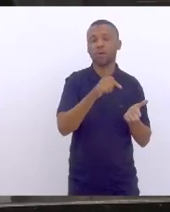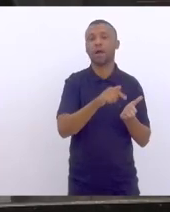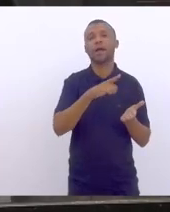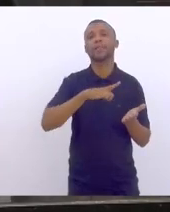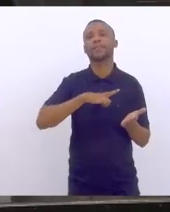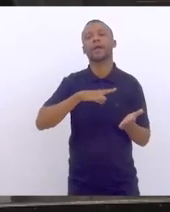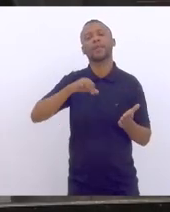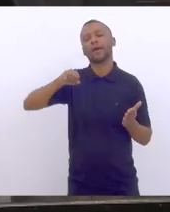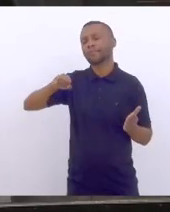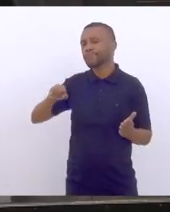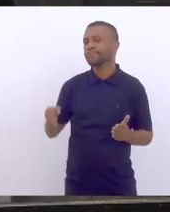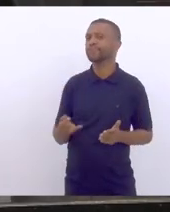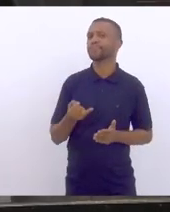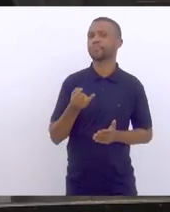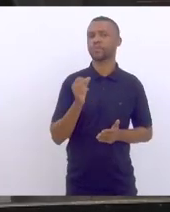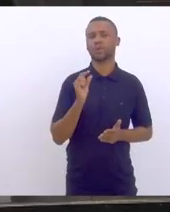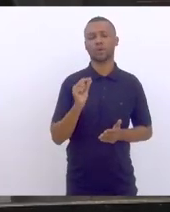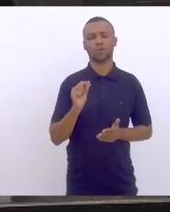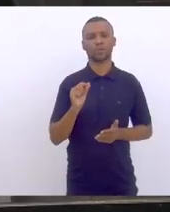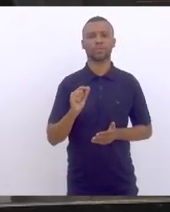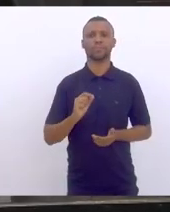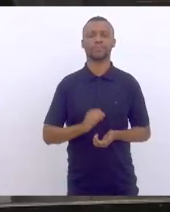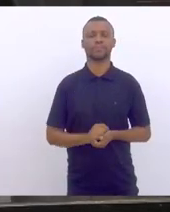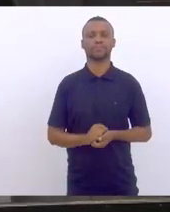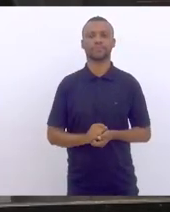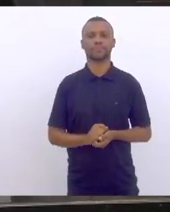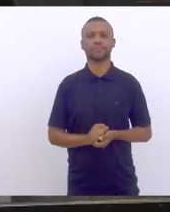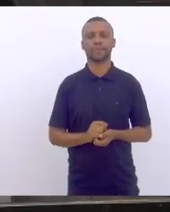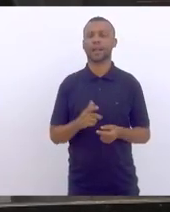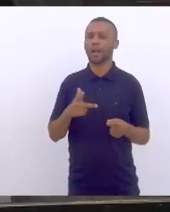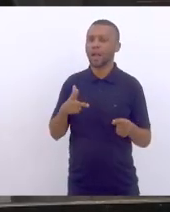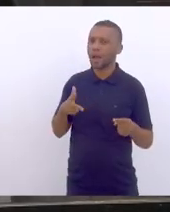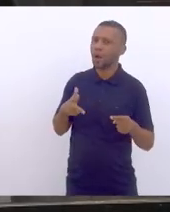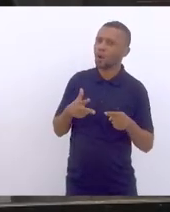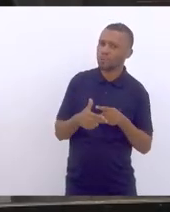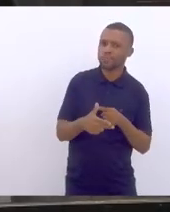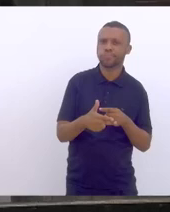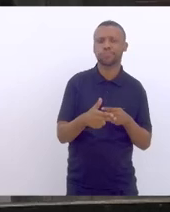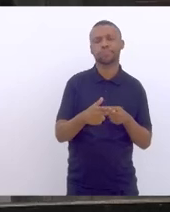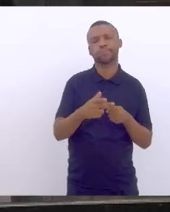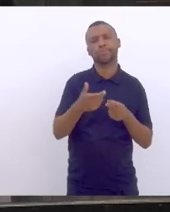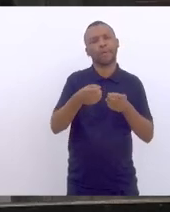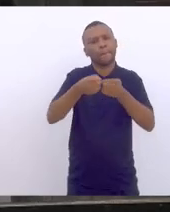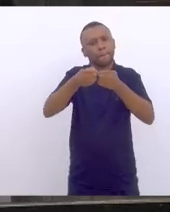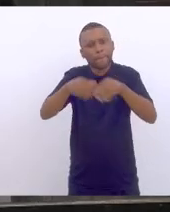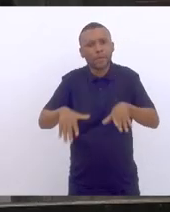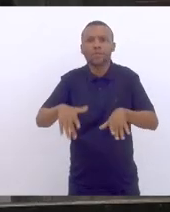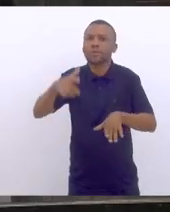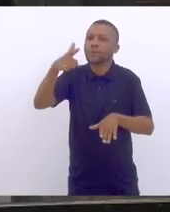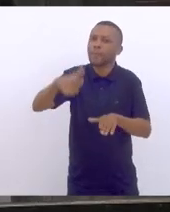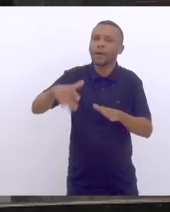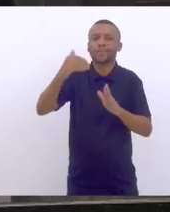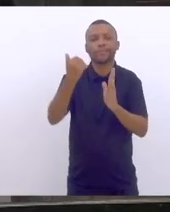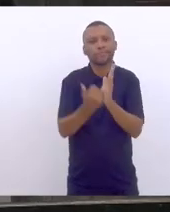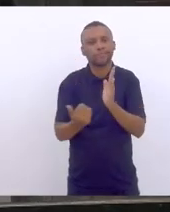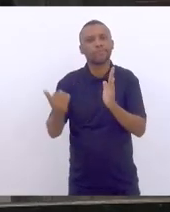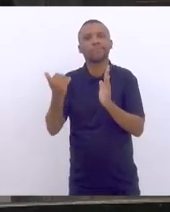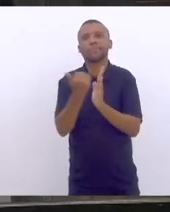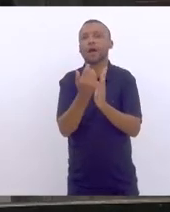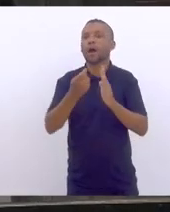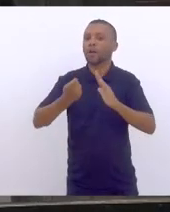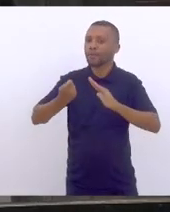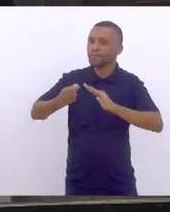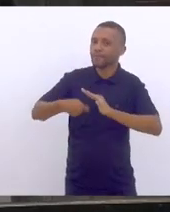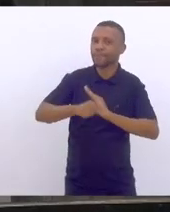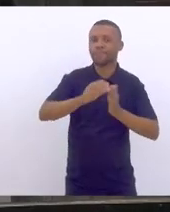enseja mais cortes e mais prejuízos ao financiamento